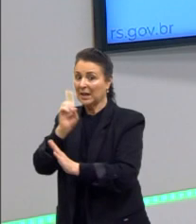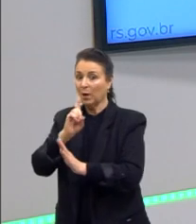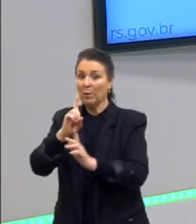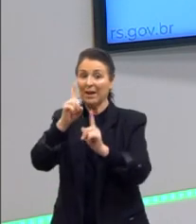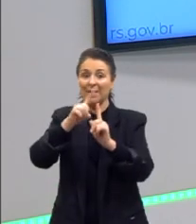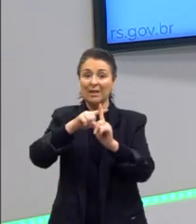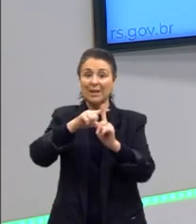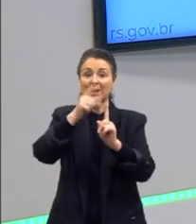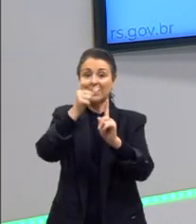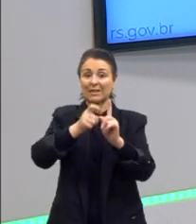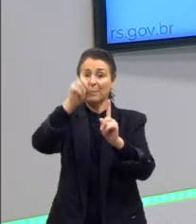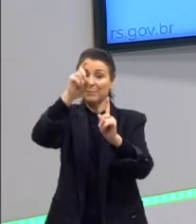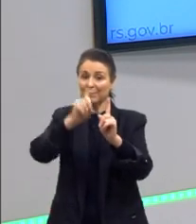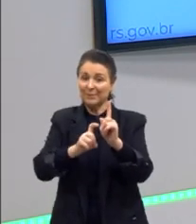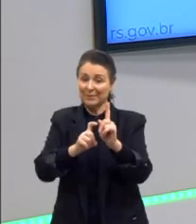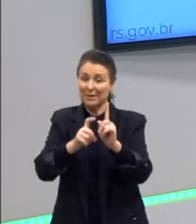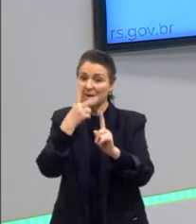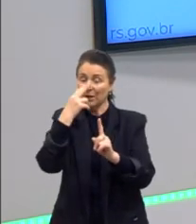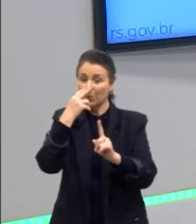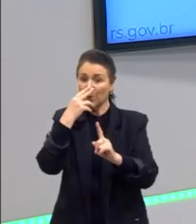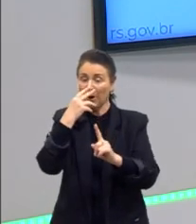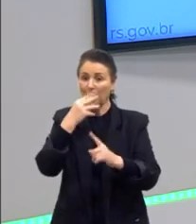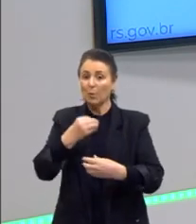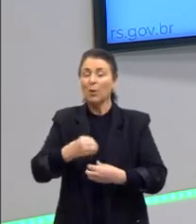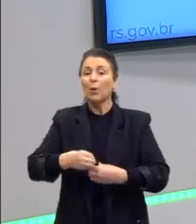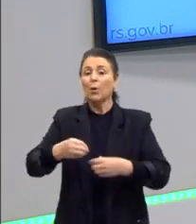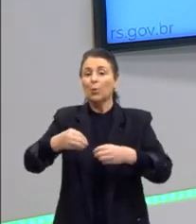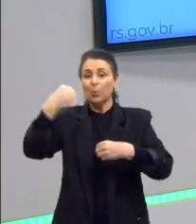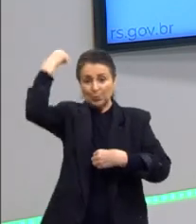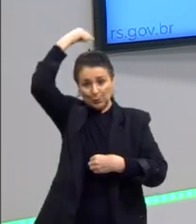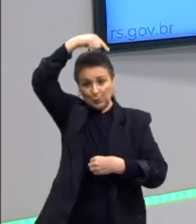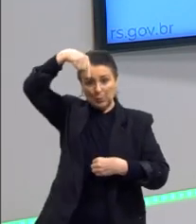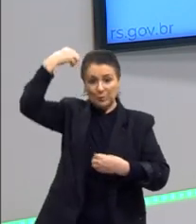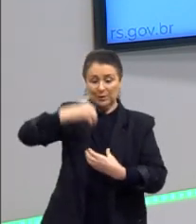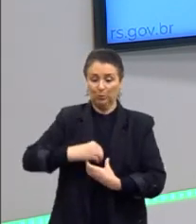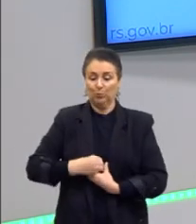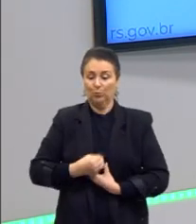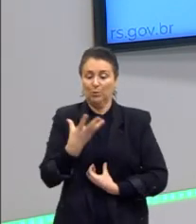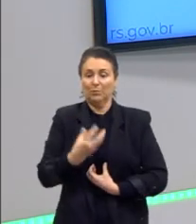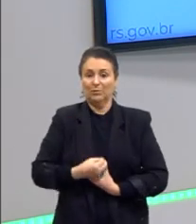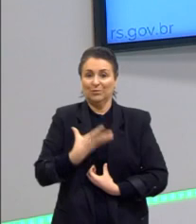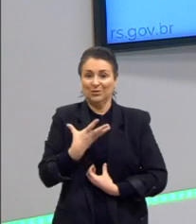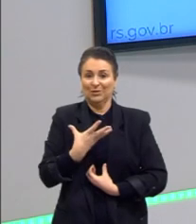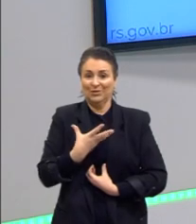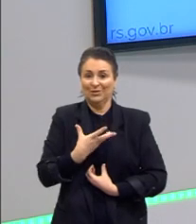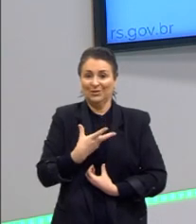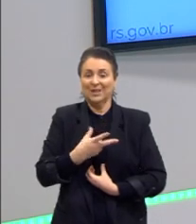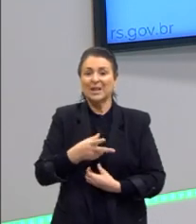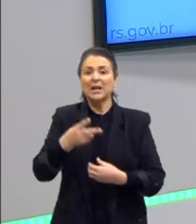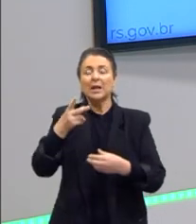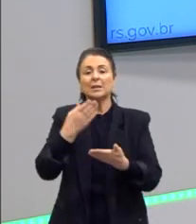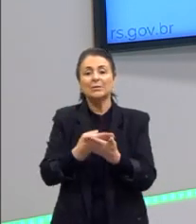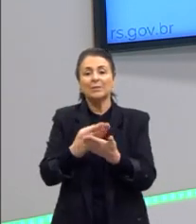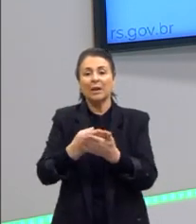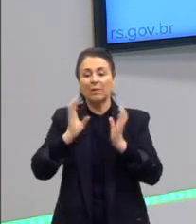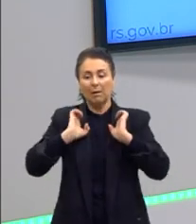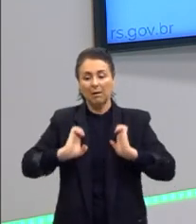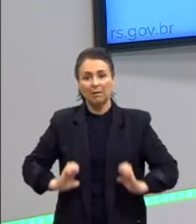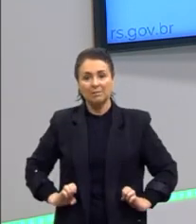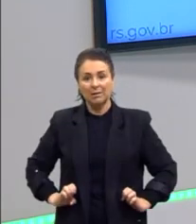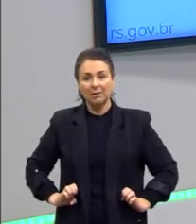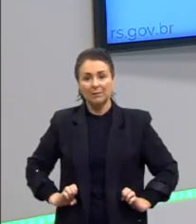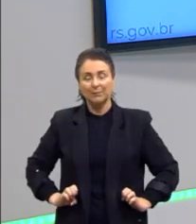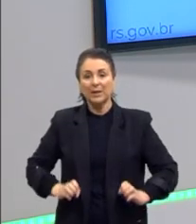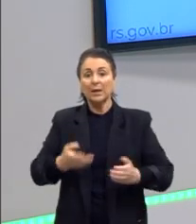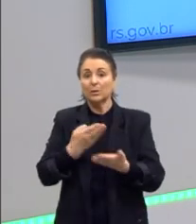metafísico, como Santo Agostinho explicava, por exemplo. É em outro campo, que ele estuda, na verdade, estuda a ética. Ele vai estudar a